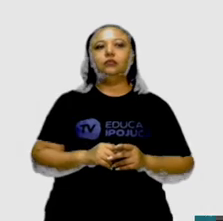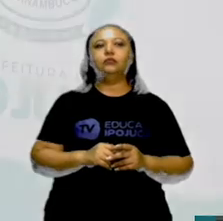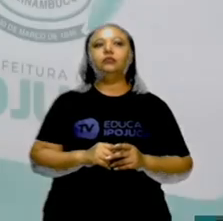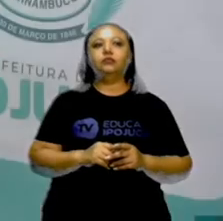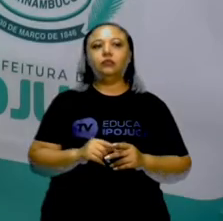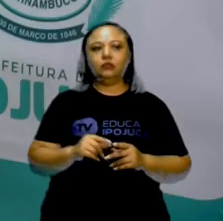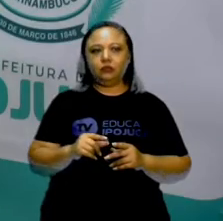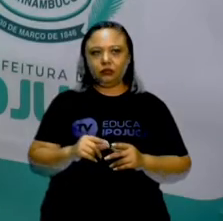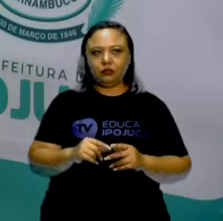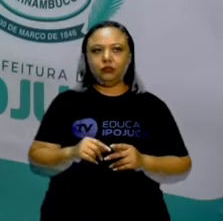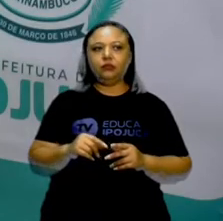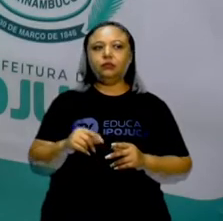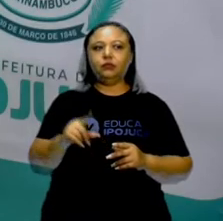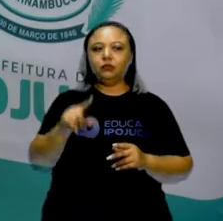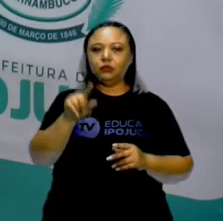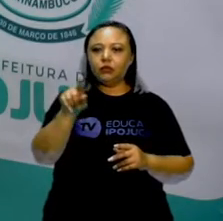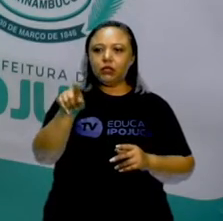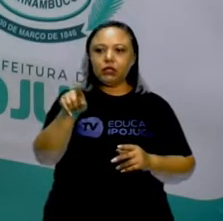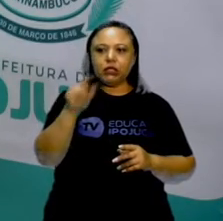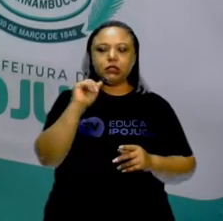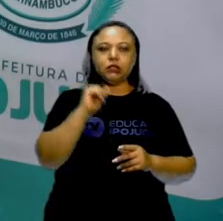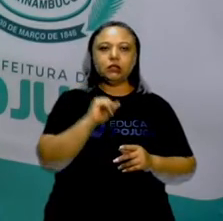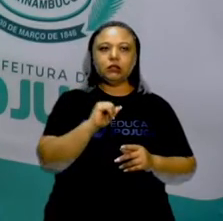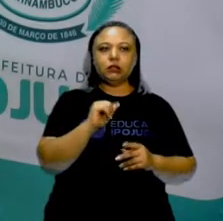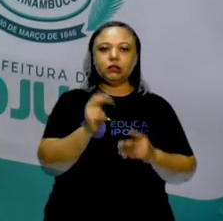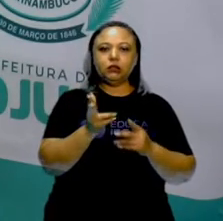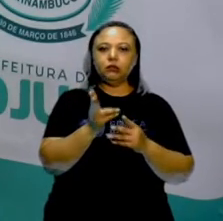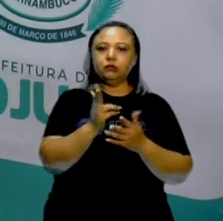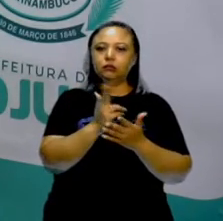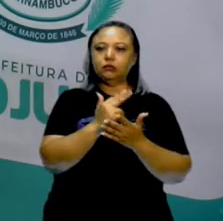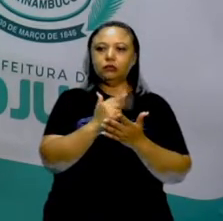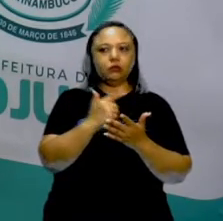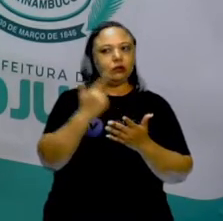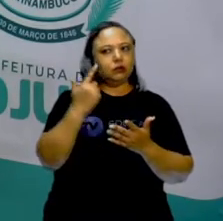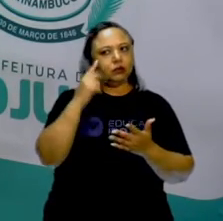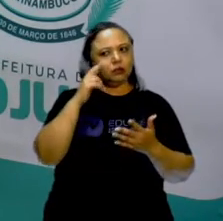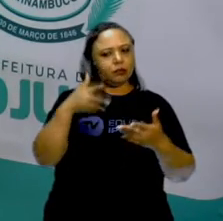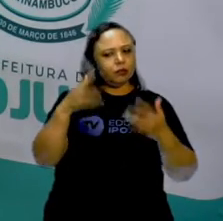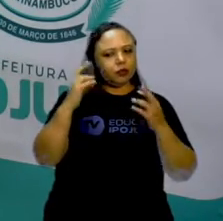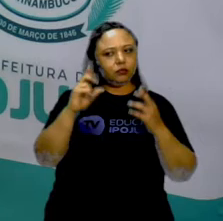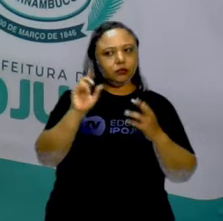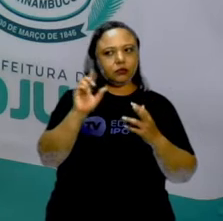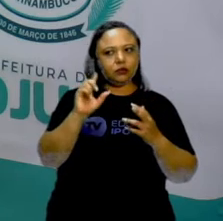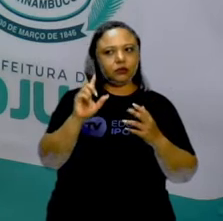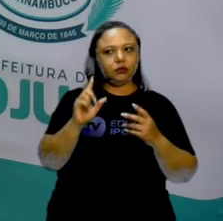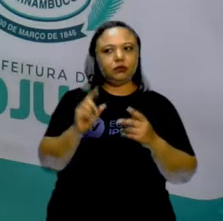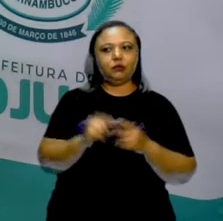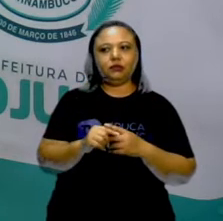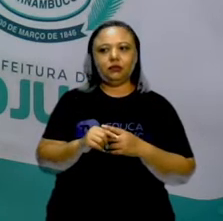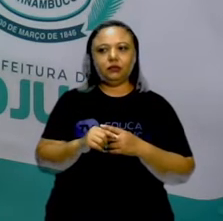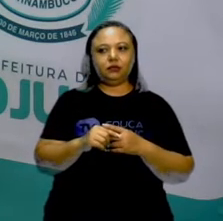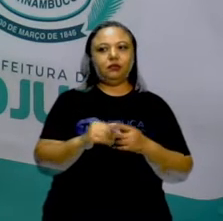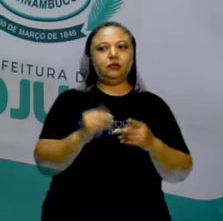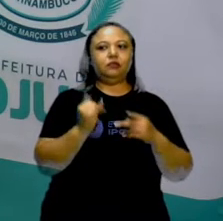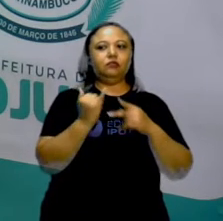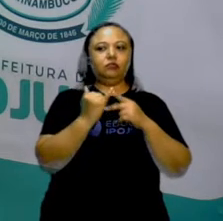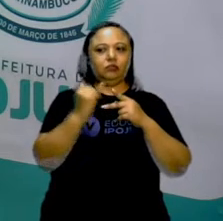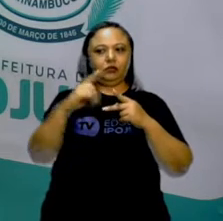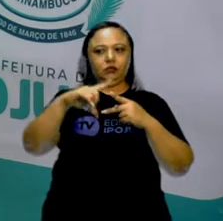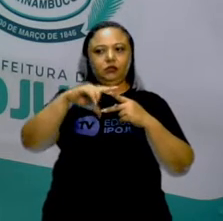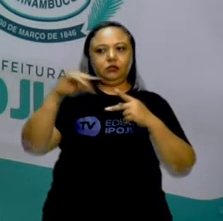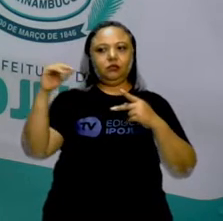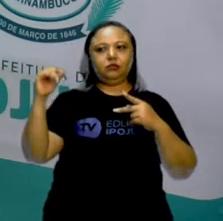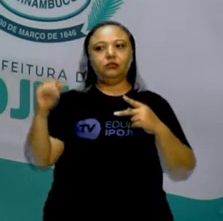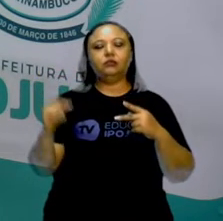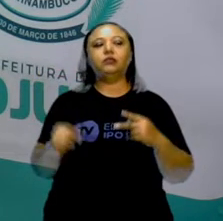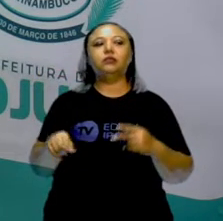É, realmente nessa figura daqui de Tassila, a gente não consegue perceber lados retos. Até porque ela